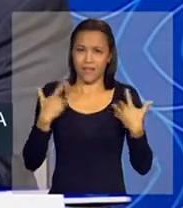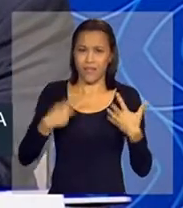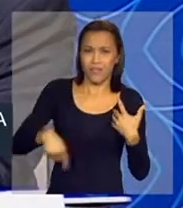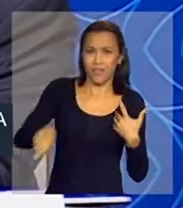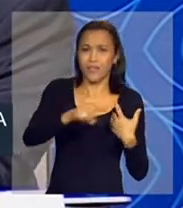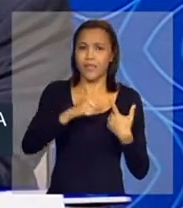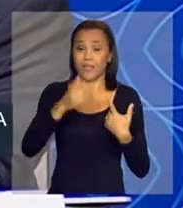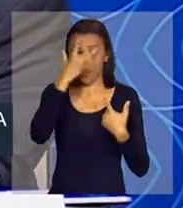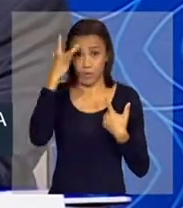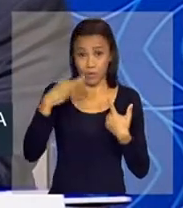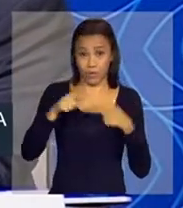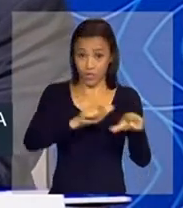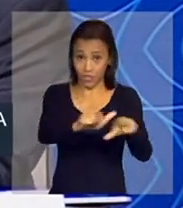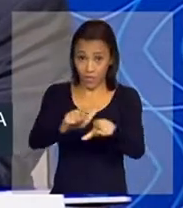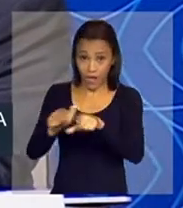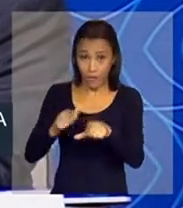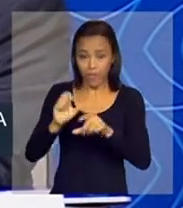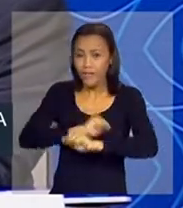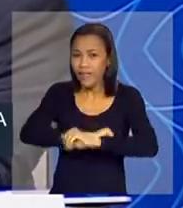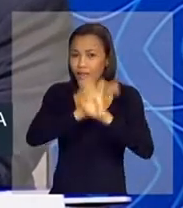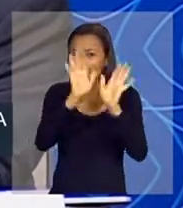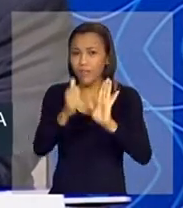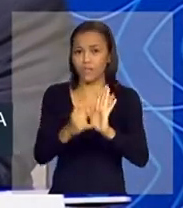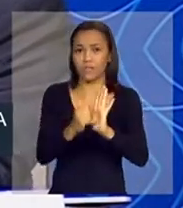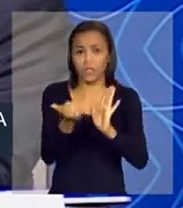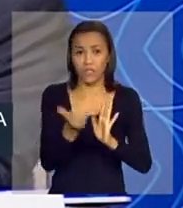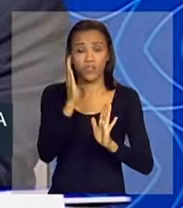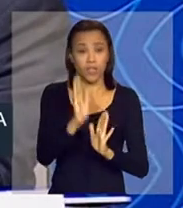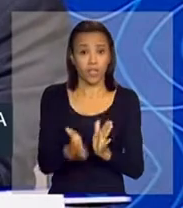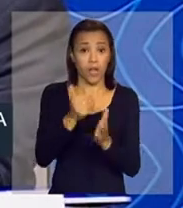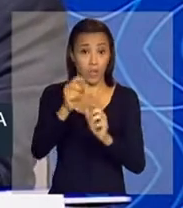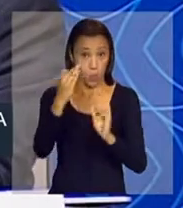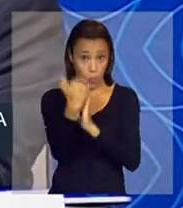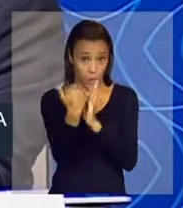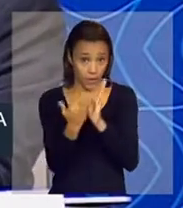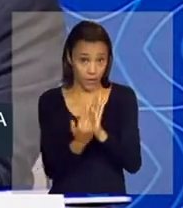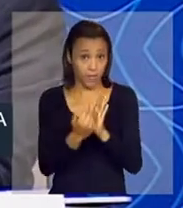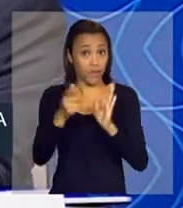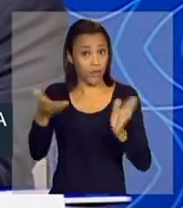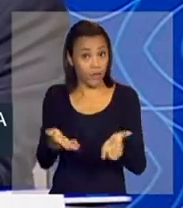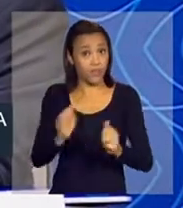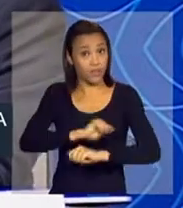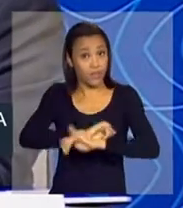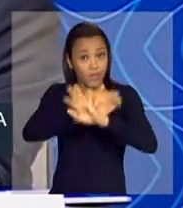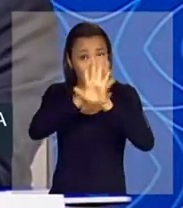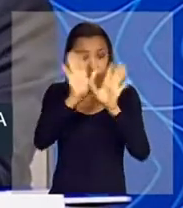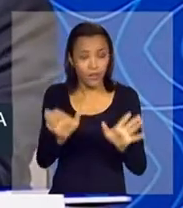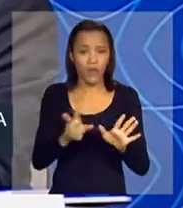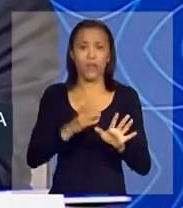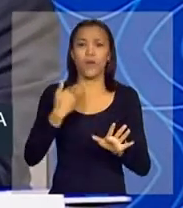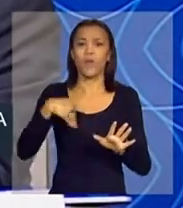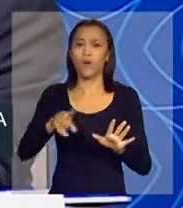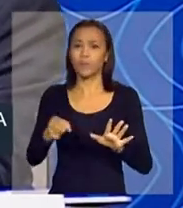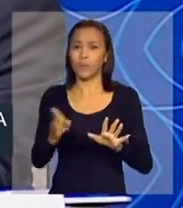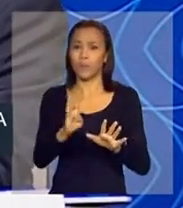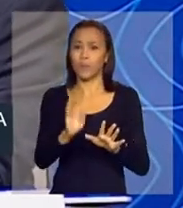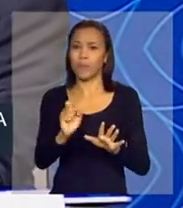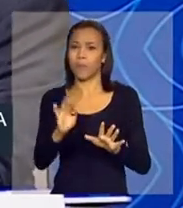nisso e dos voluntários já foi claro na inscrição do nosso programa e agora vai ser também claro nesse. Ronaldo e Bebeto foram nossos